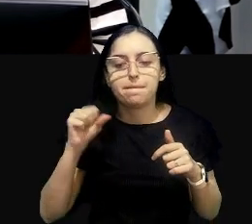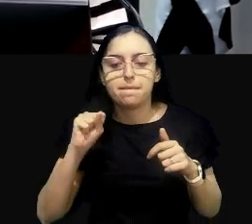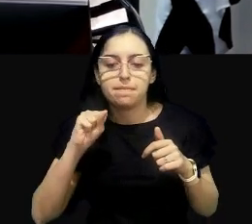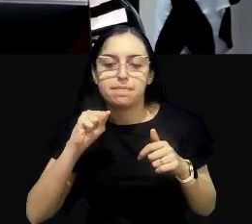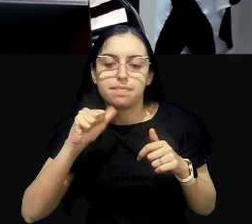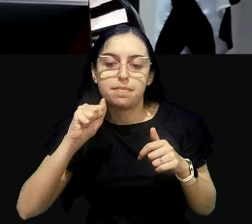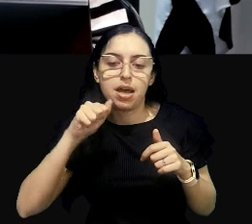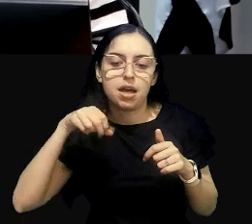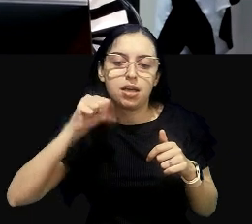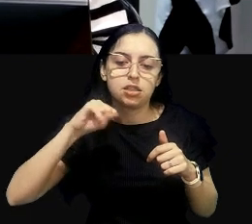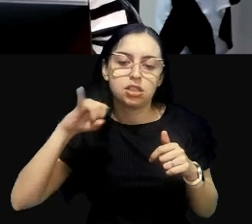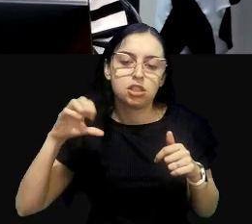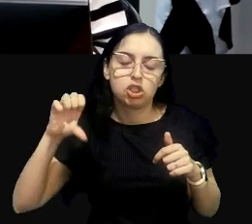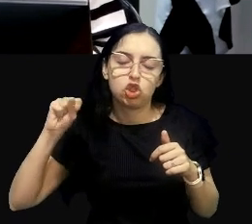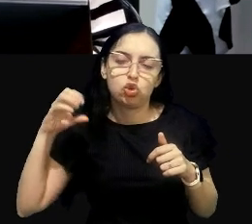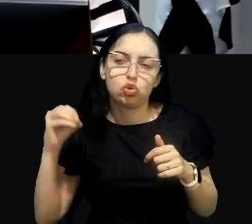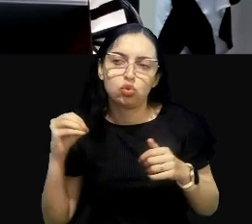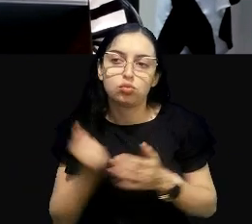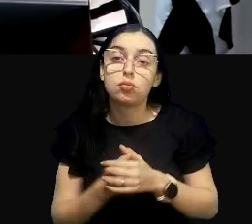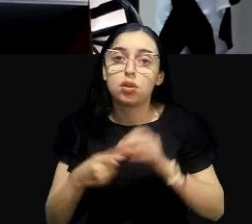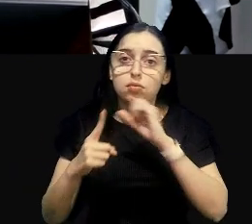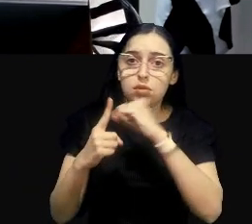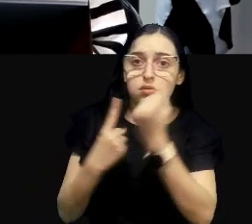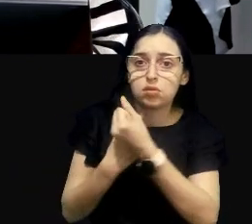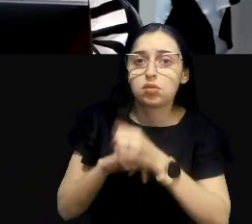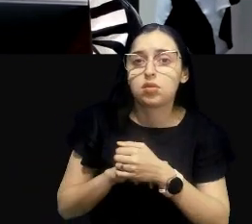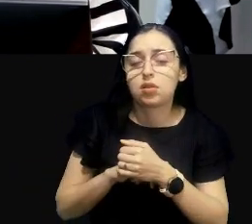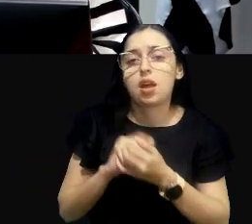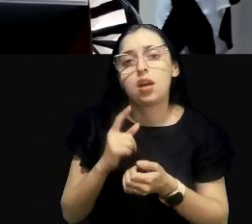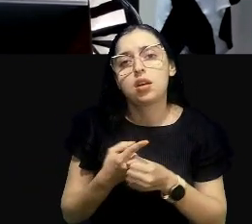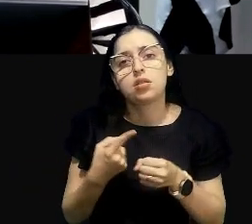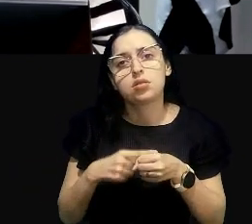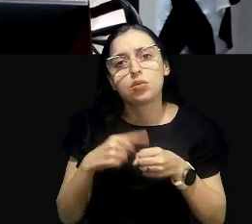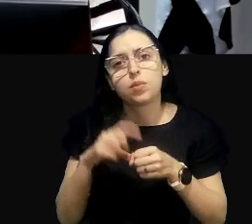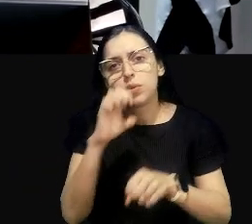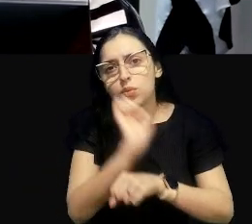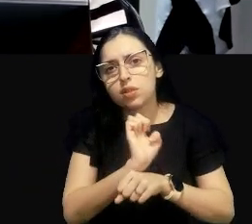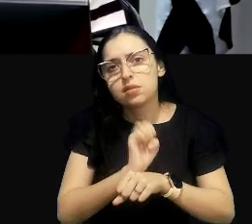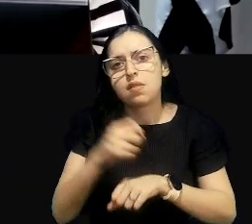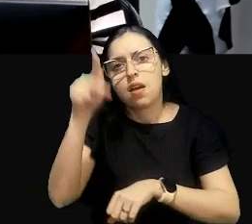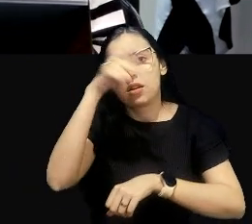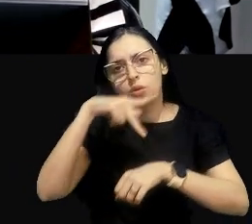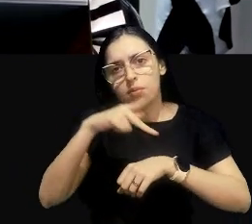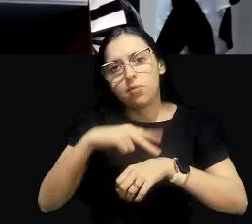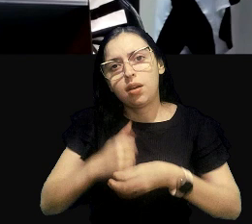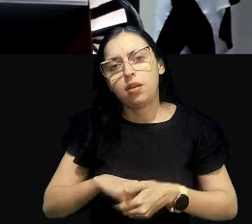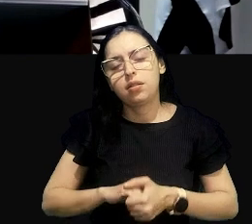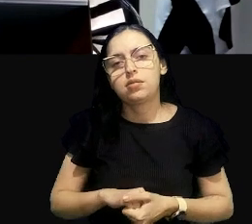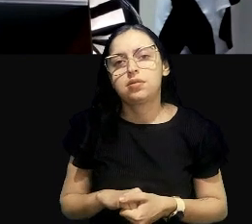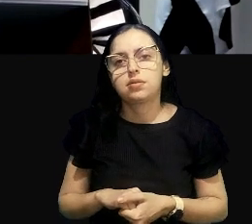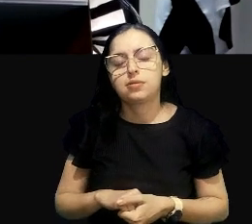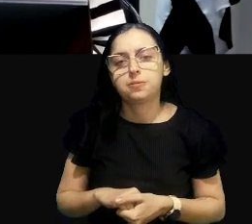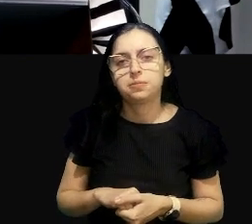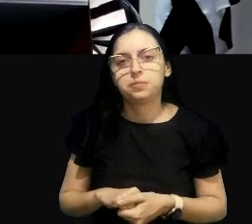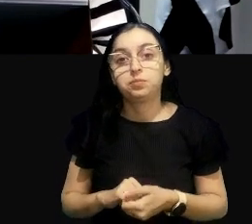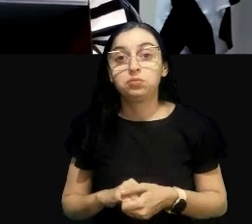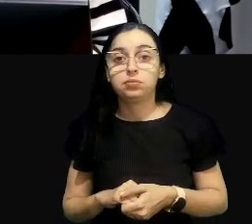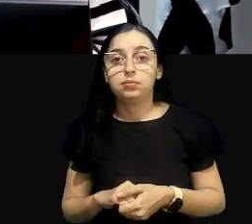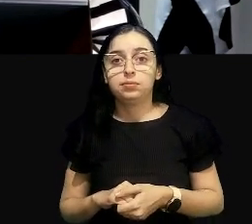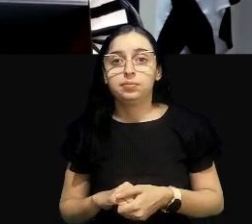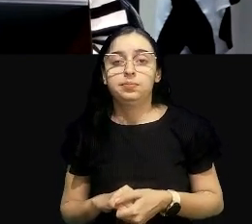ali para aquela comunidade, para o entorno, para o estado, para o país. Então,